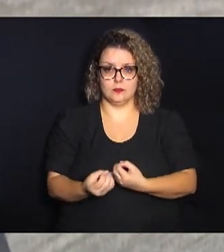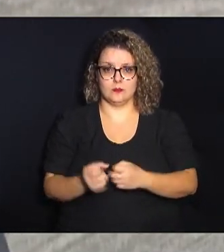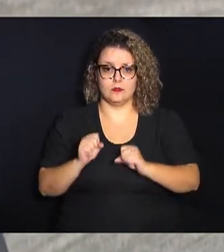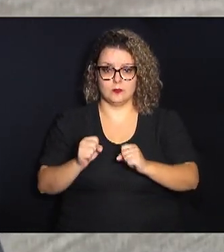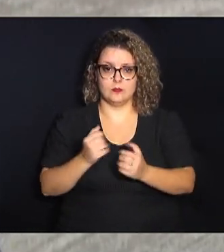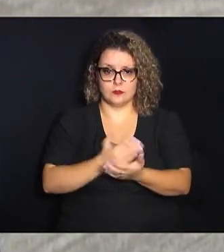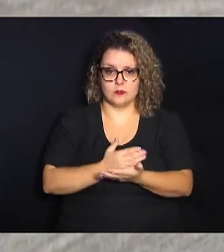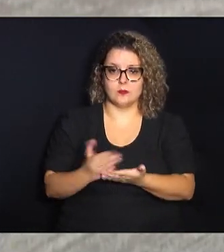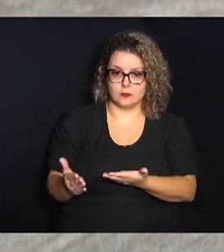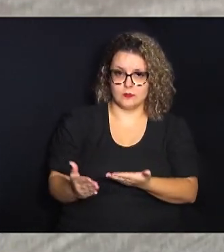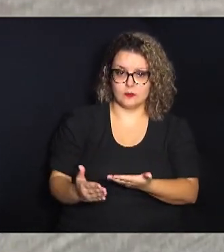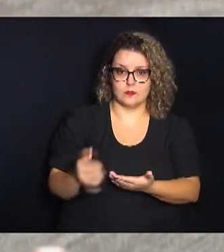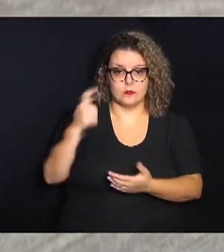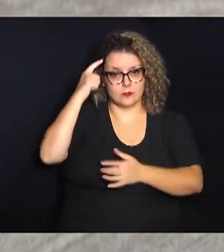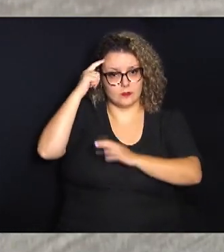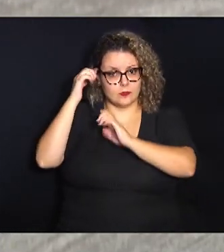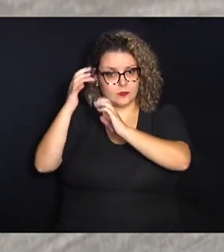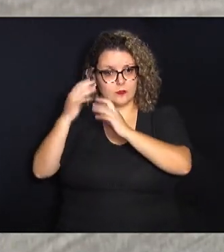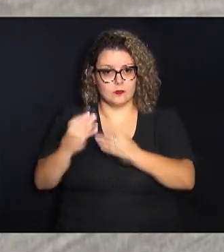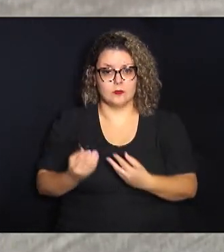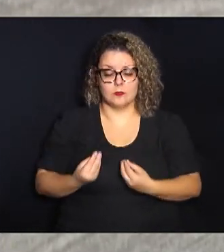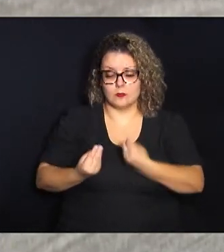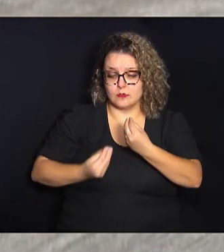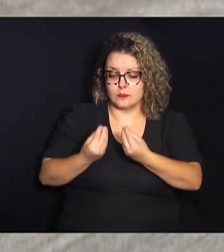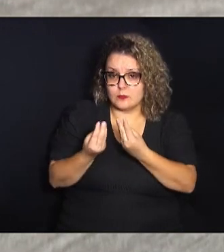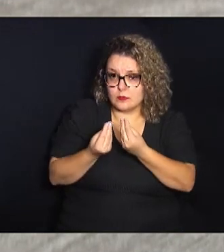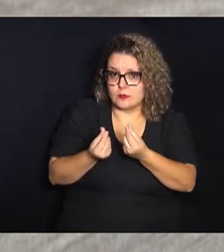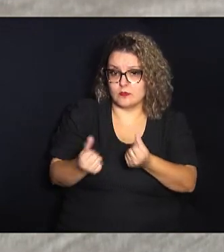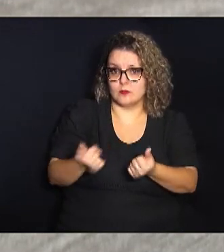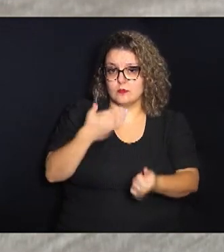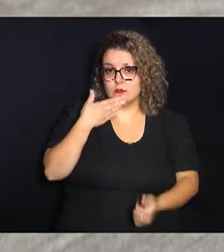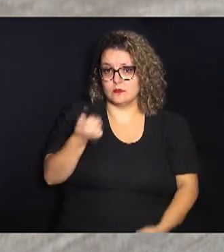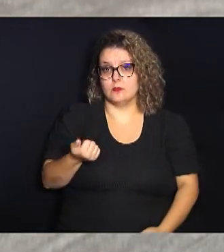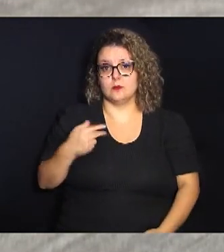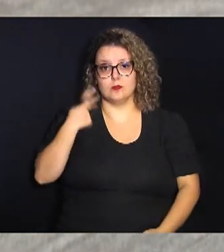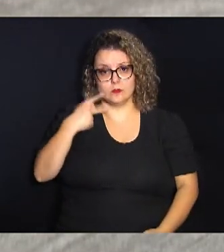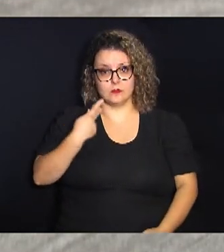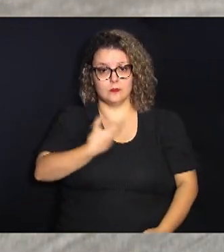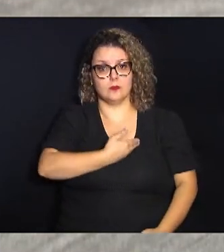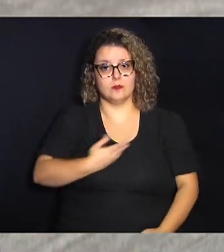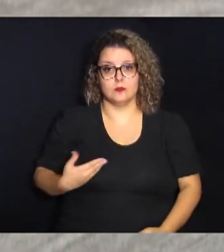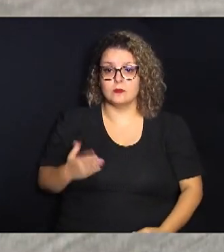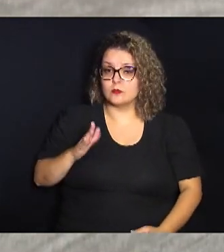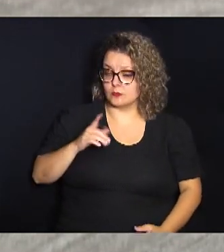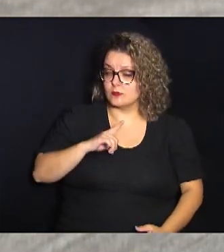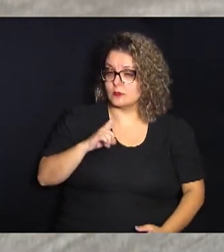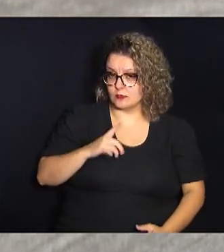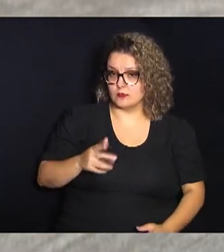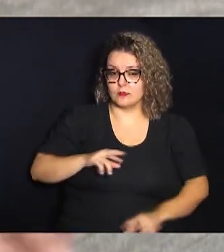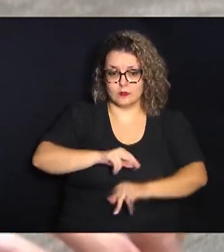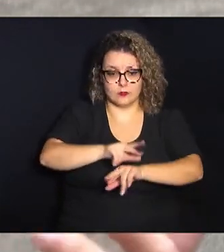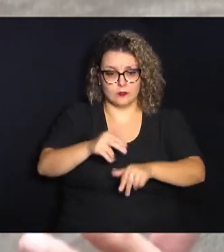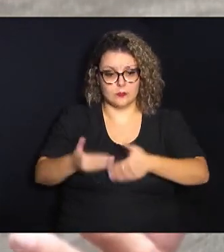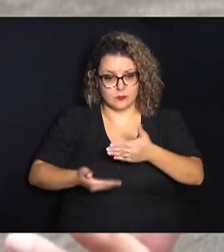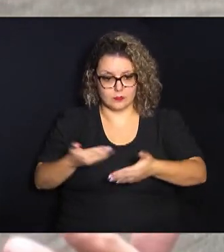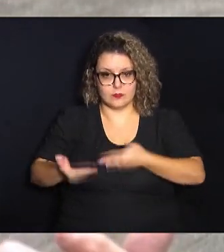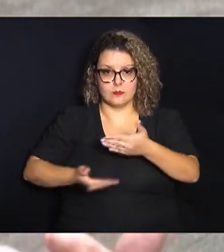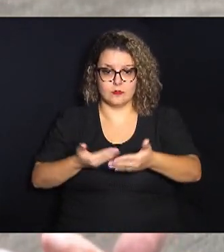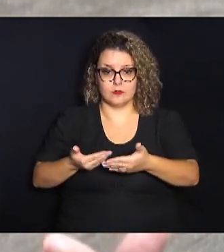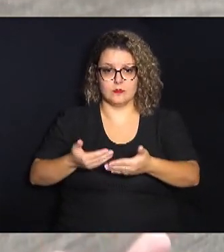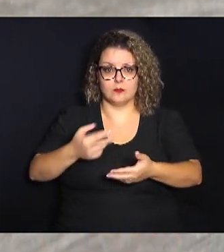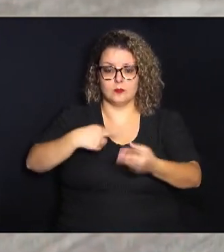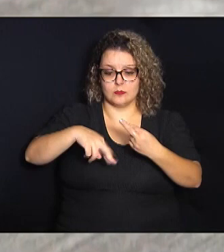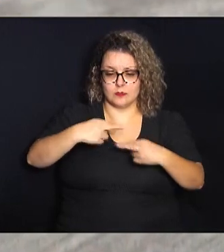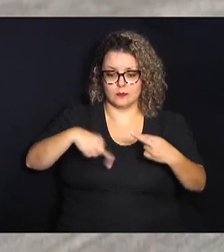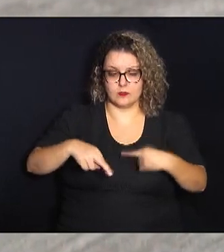começar a pensar como aprimorar as políticas públicas já existentes Nós sabemos que nós temos vários serviços vinculados à